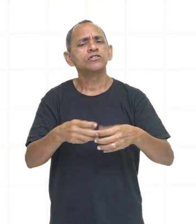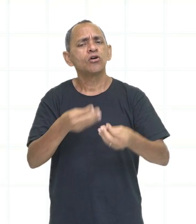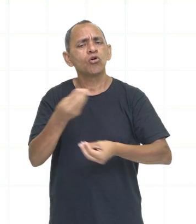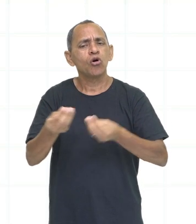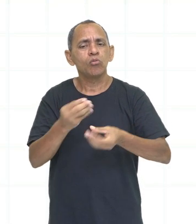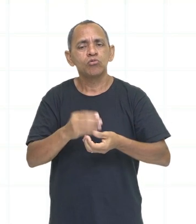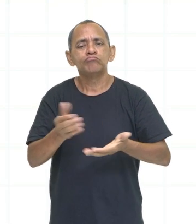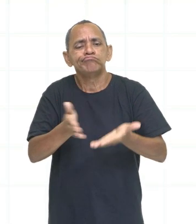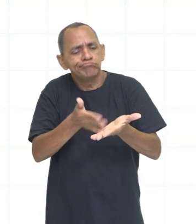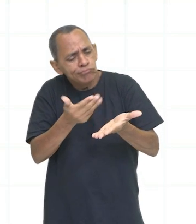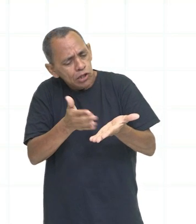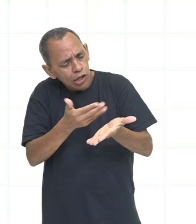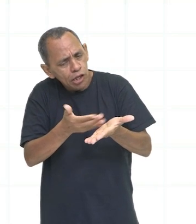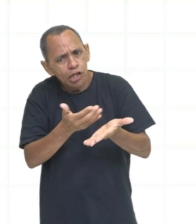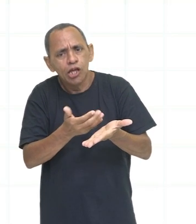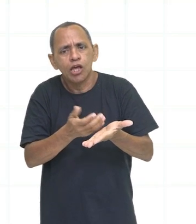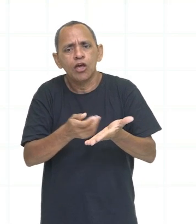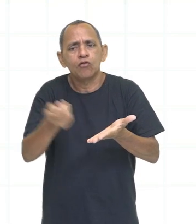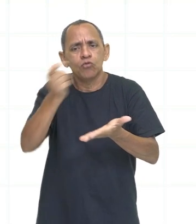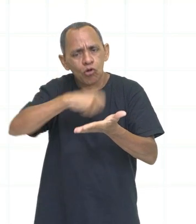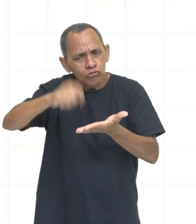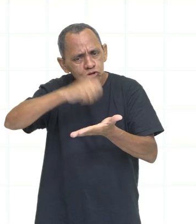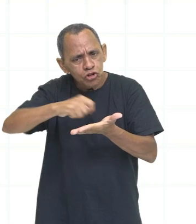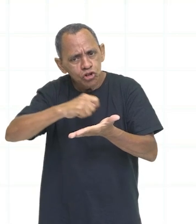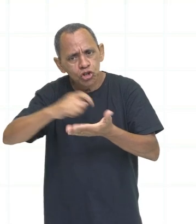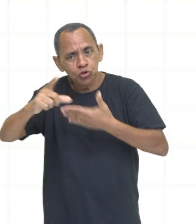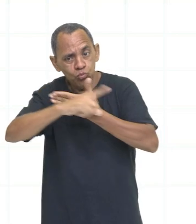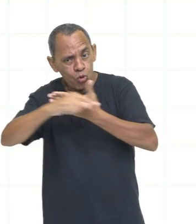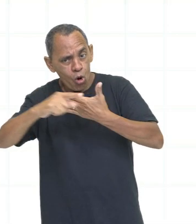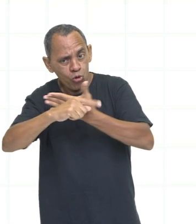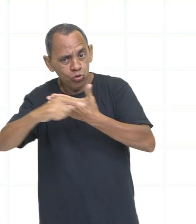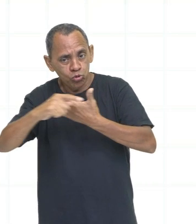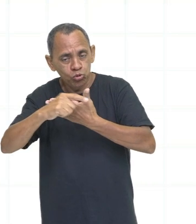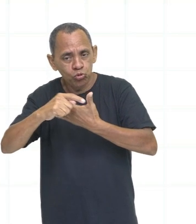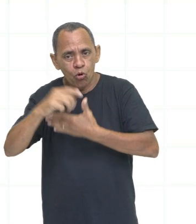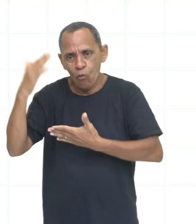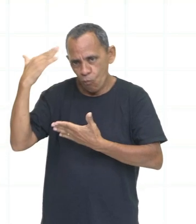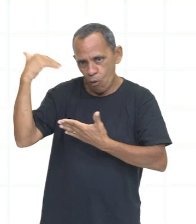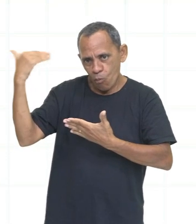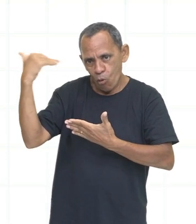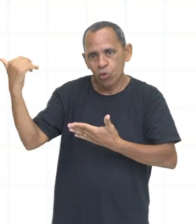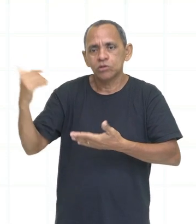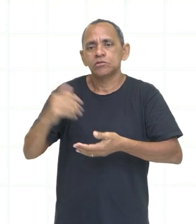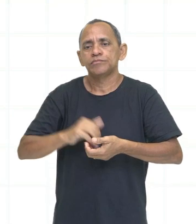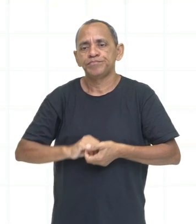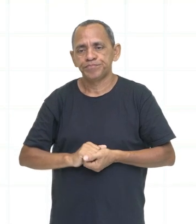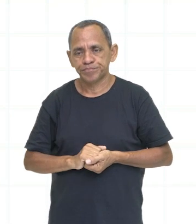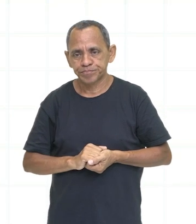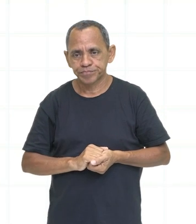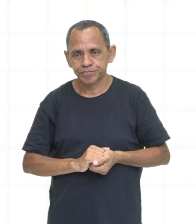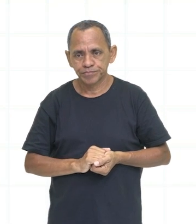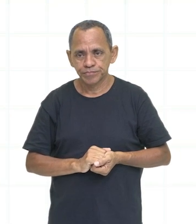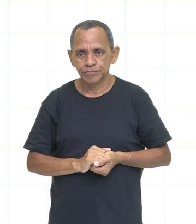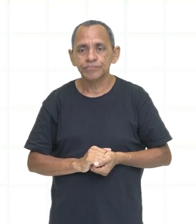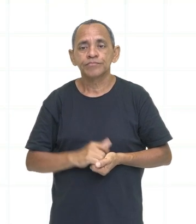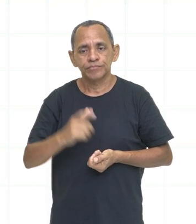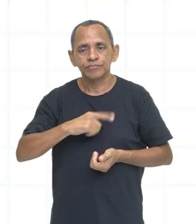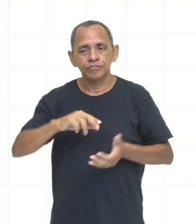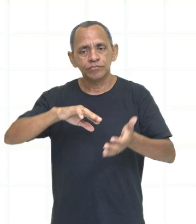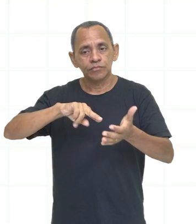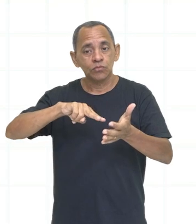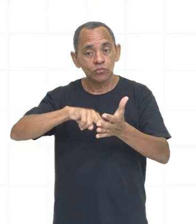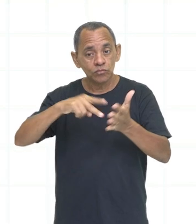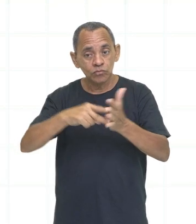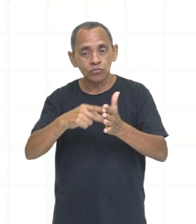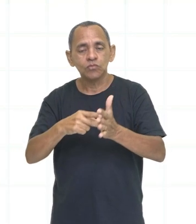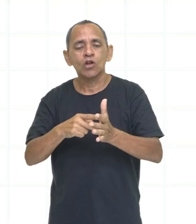foi escrito por um autor, né? Ou pela autora renomada. Então, aqui, o significado dele é